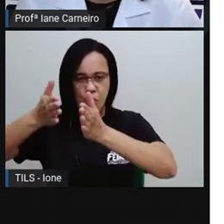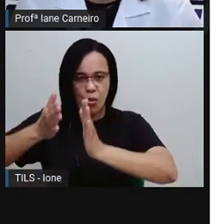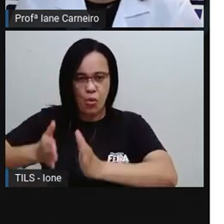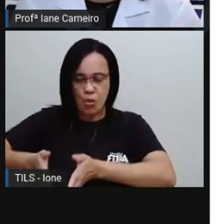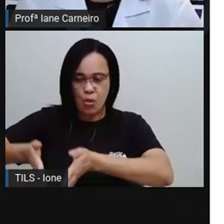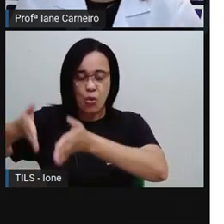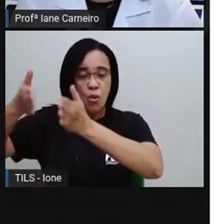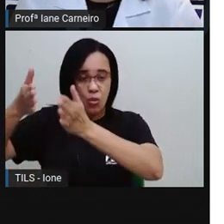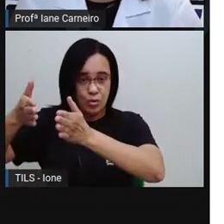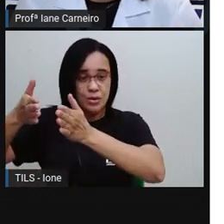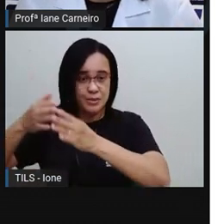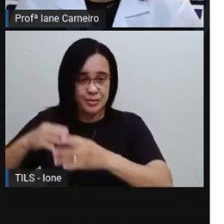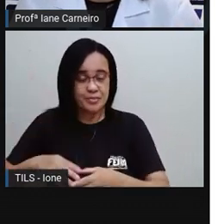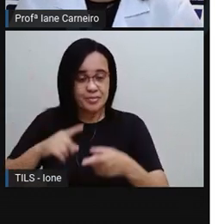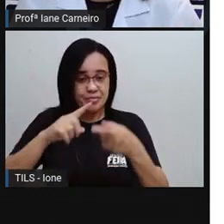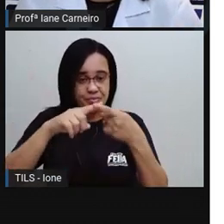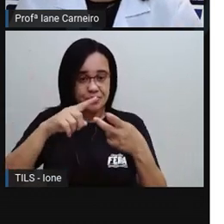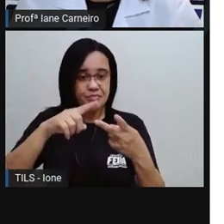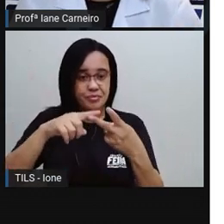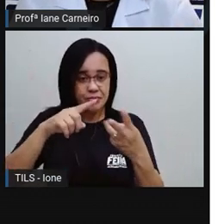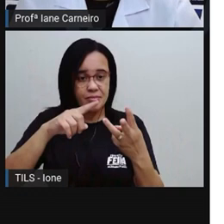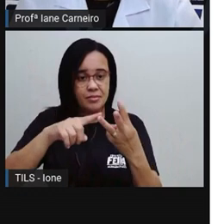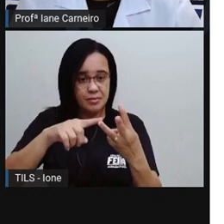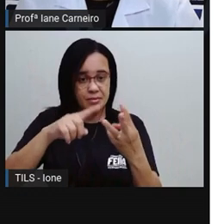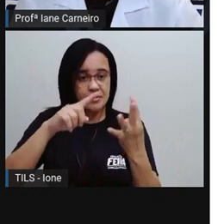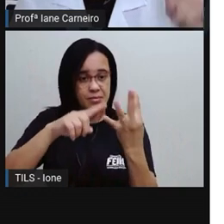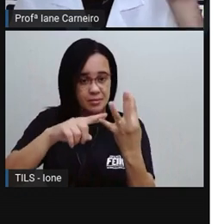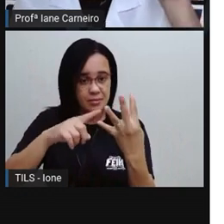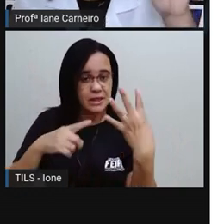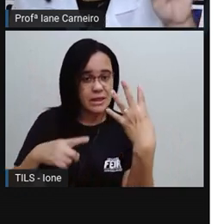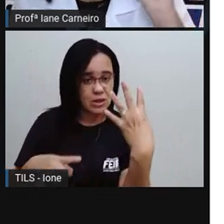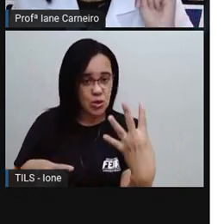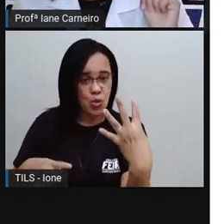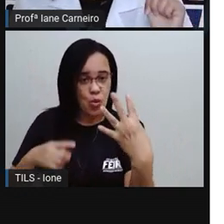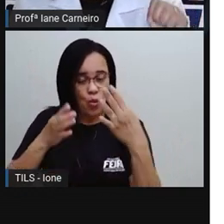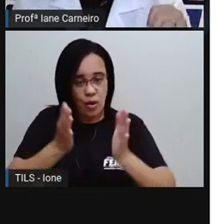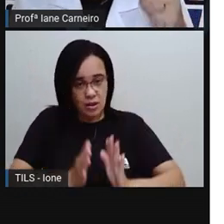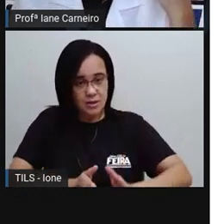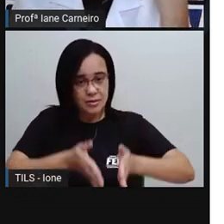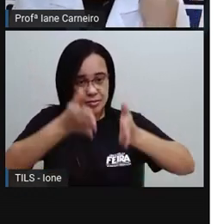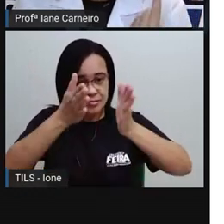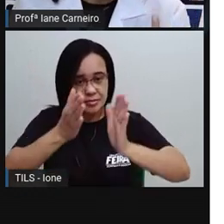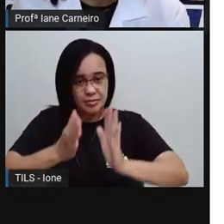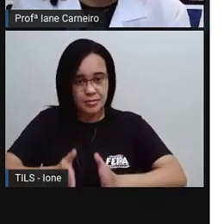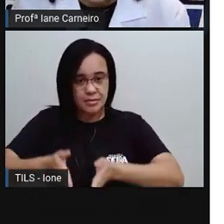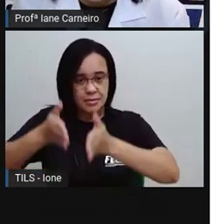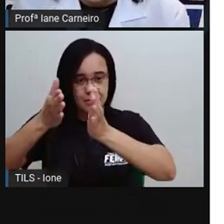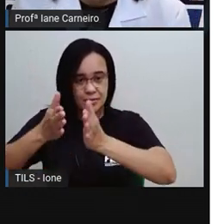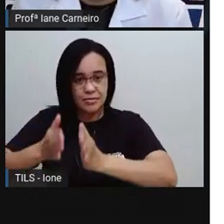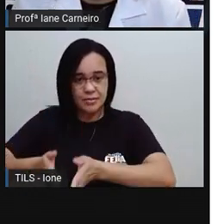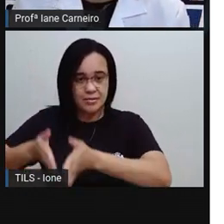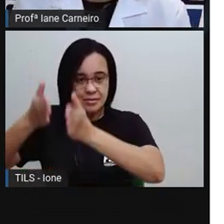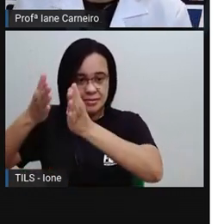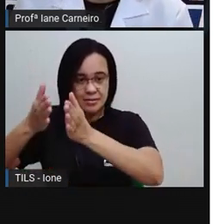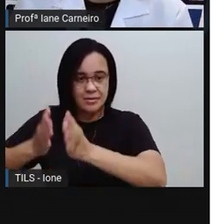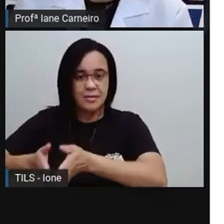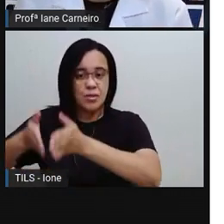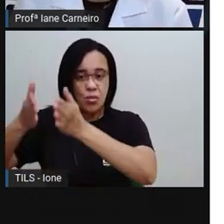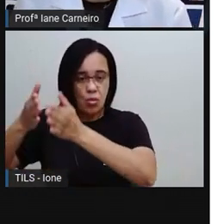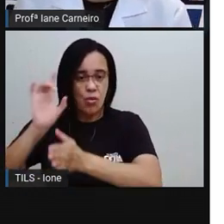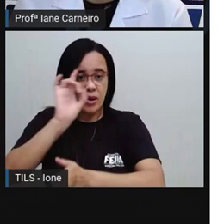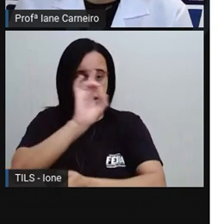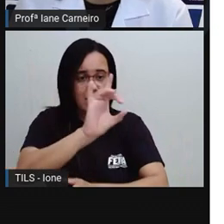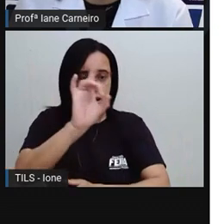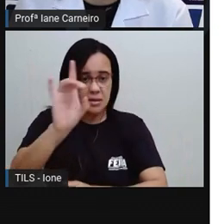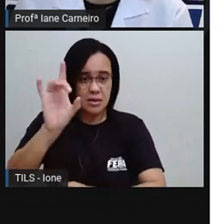uma, duas, três, quatro. Tem quatro colunas. Cada coluna dessas, né? Vocês estão vendo que